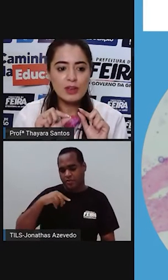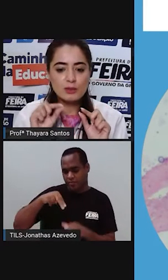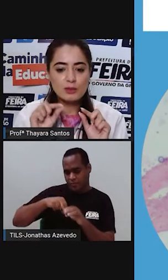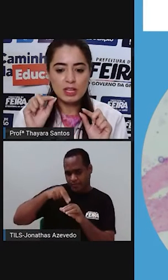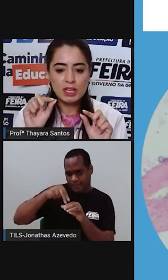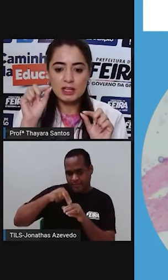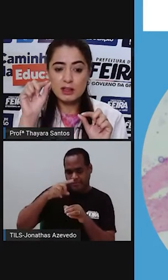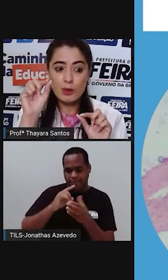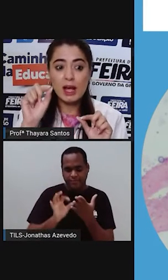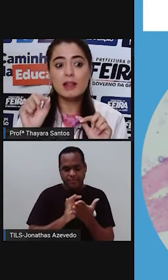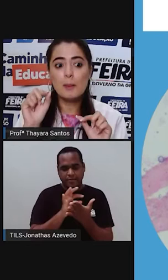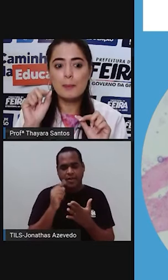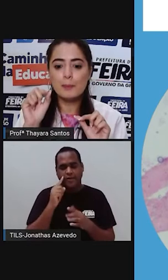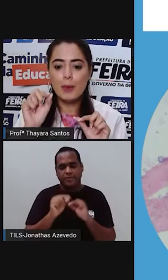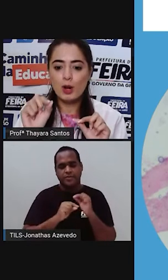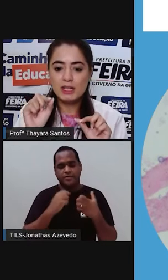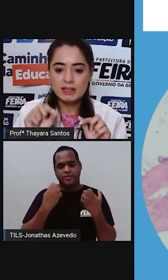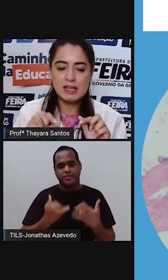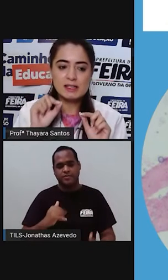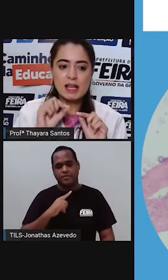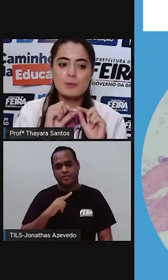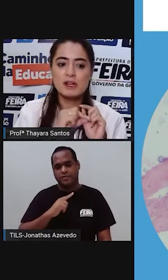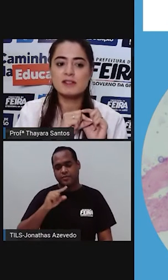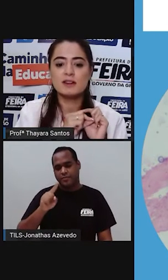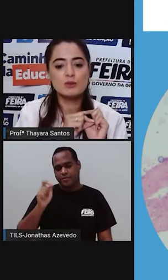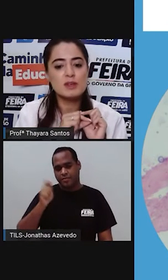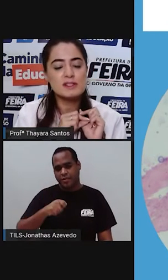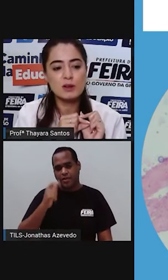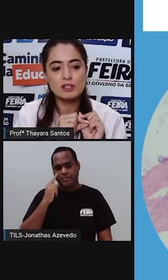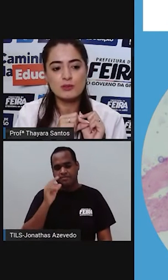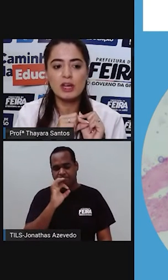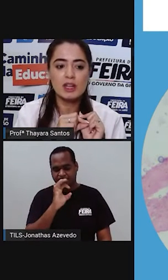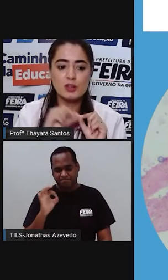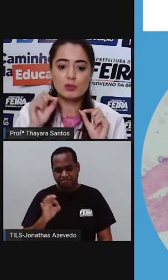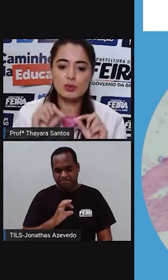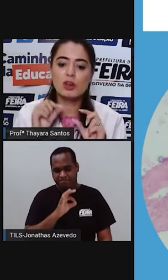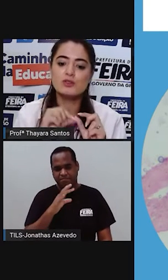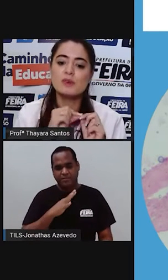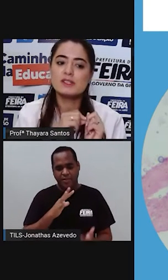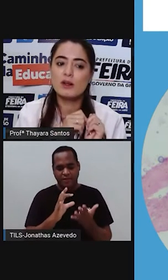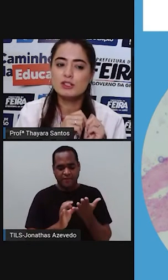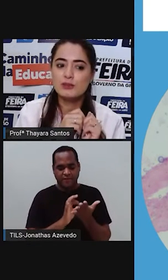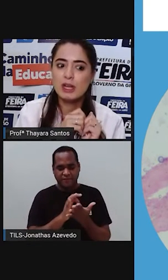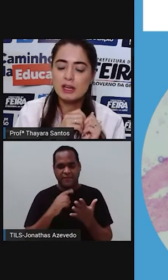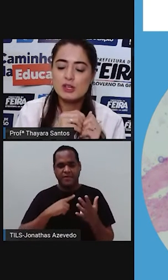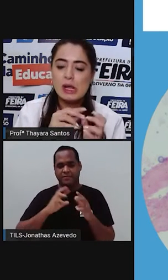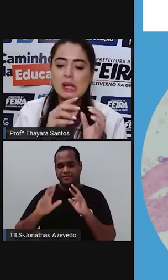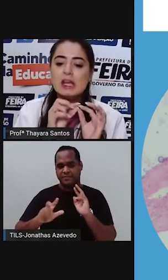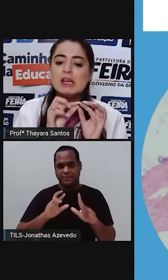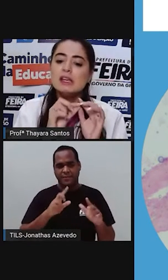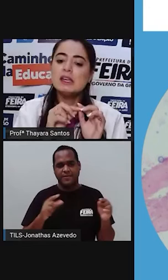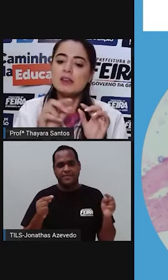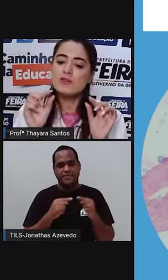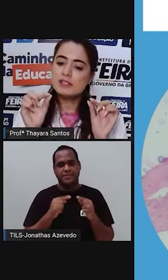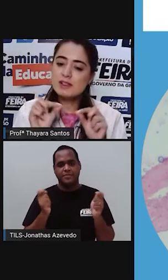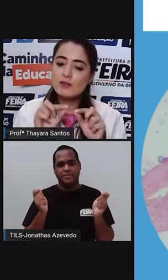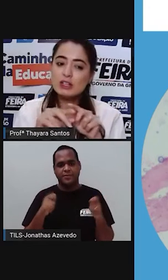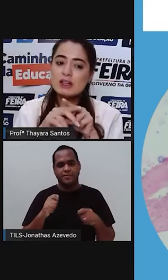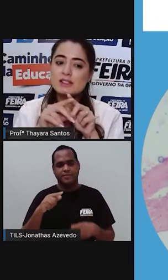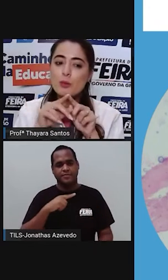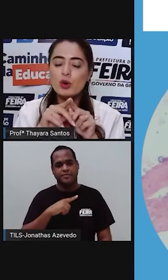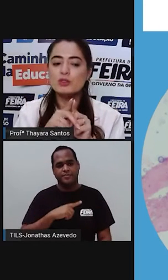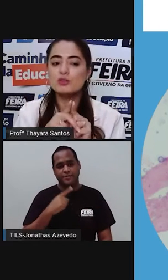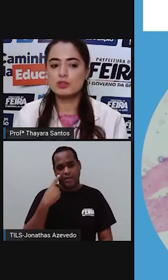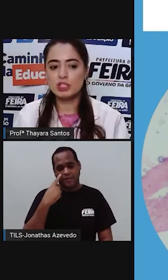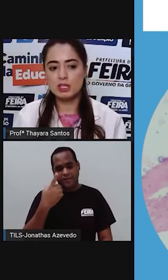estão vendo que cada bolinha dessa está representando uma célula diferente. É o núcleo de uma célula diferente. E vocês estão